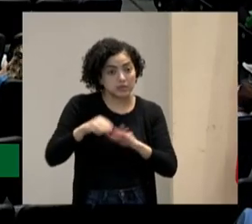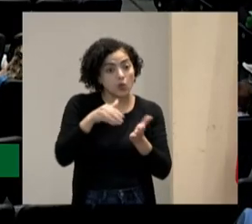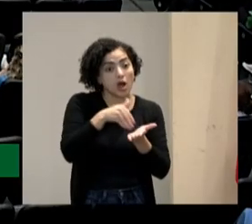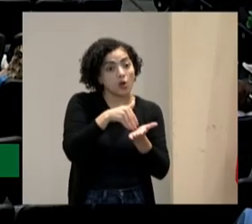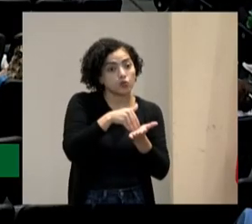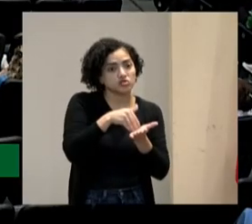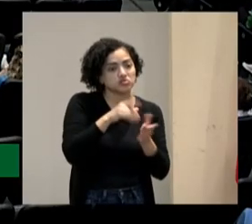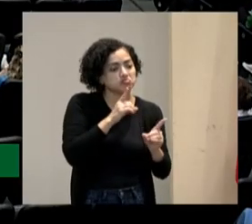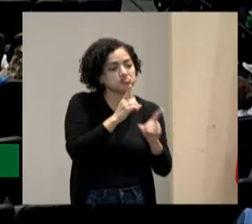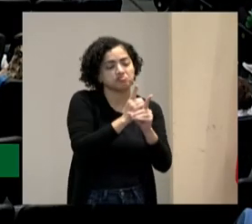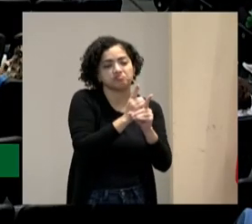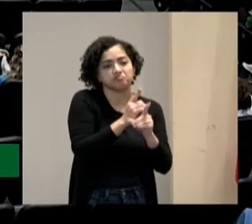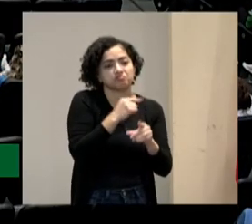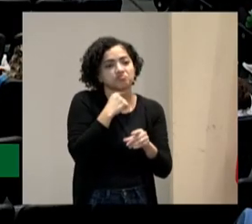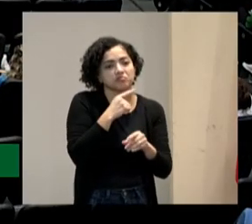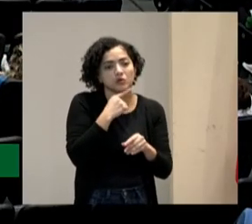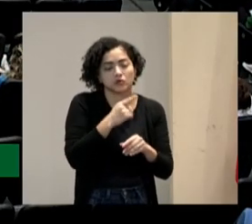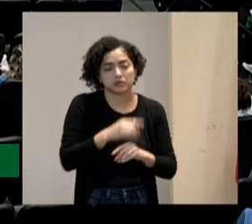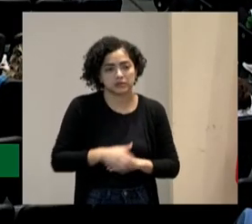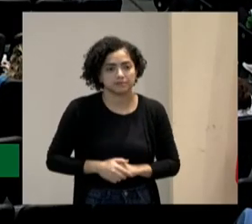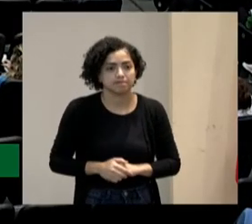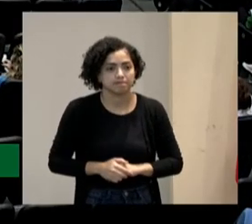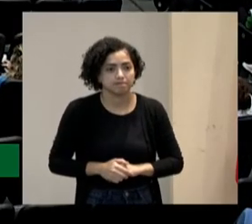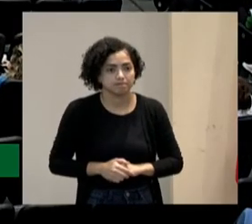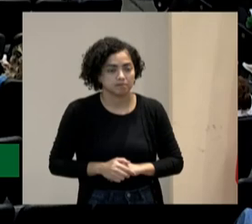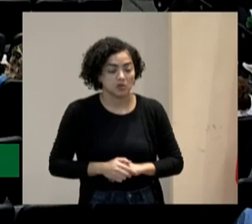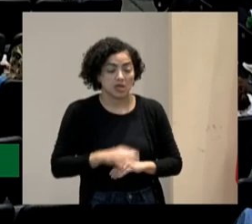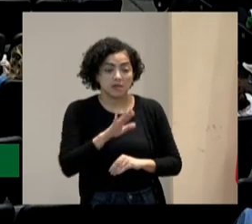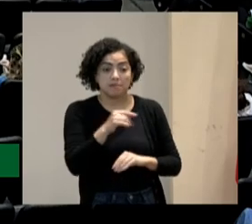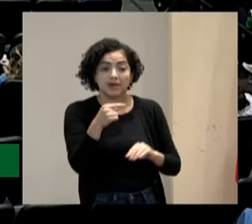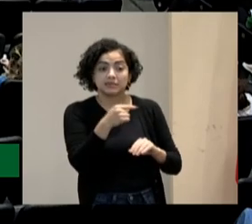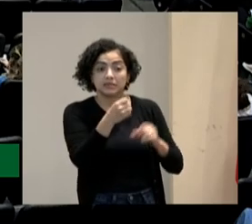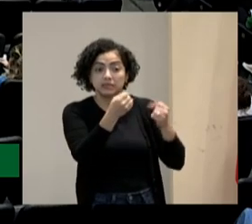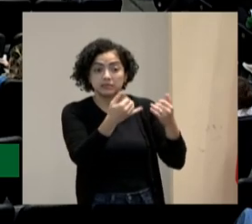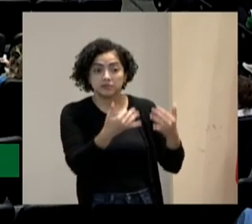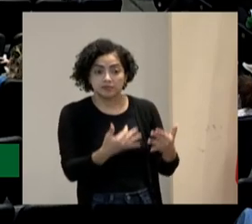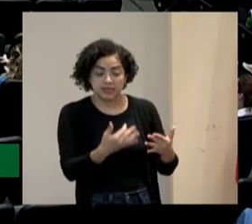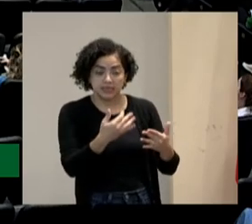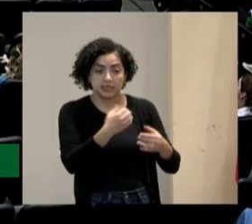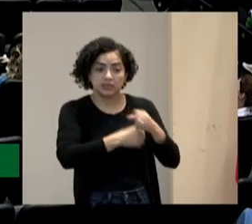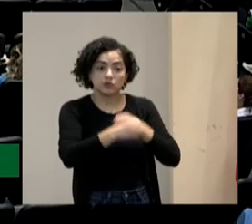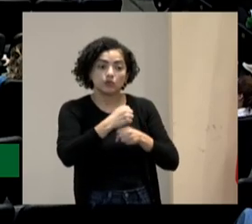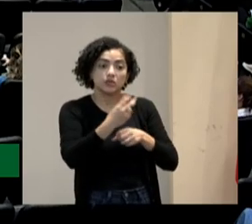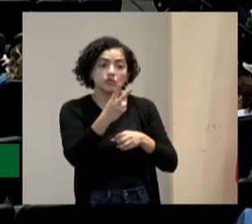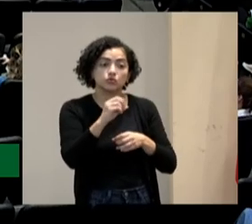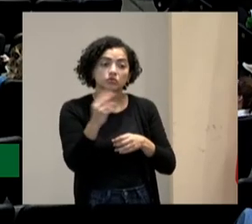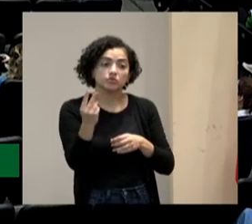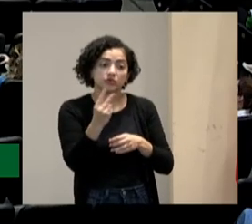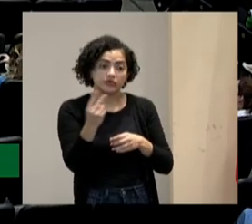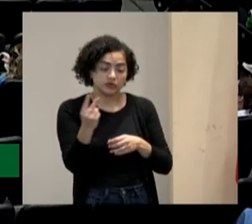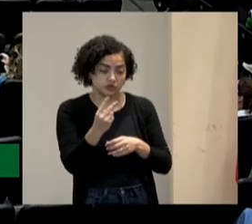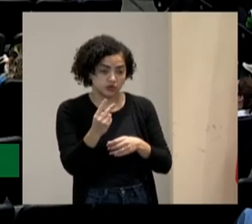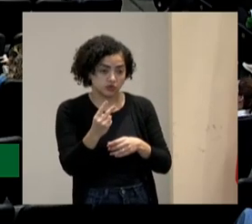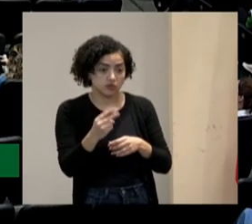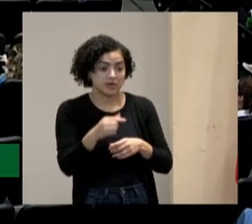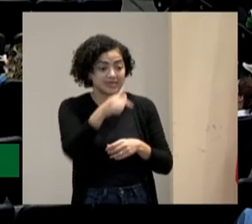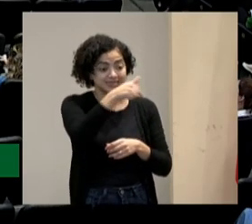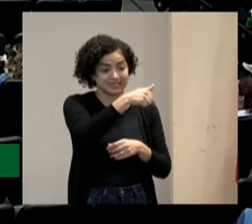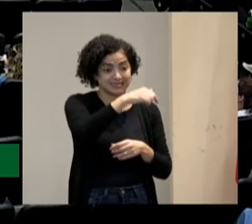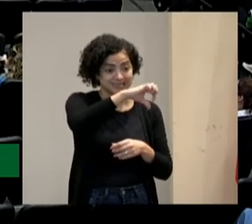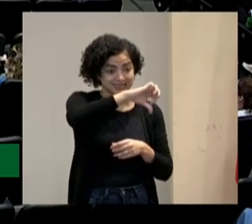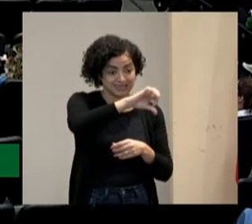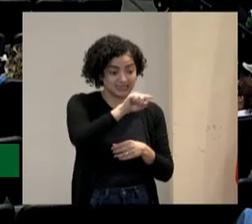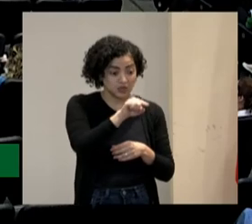eu não consegui encontrar. Mas o que fala aqui é que em 2022 desses 79 mil